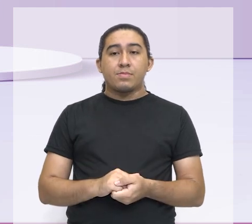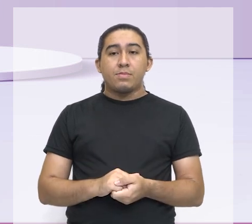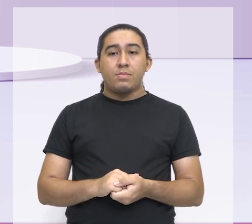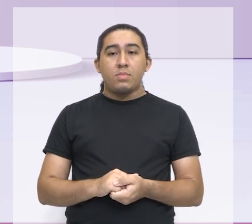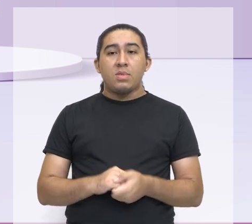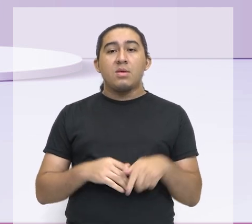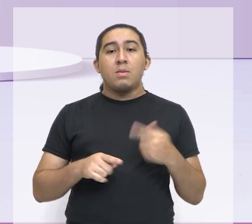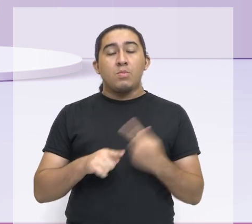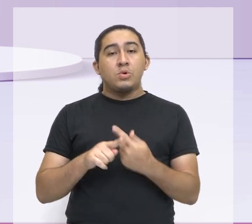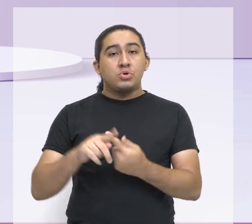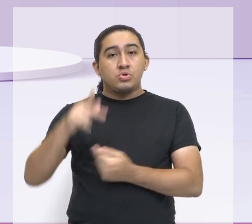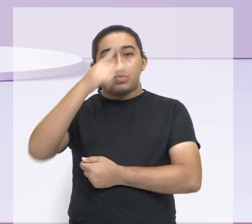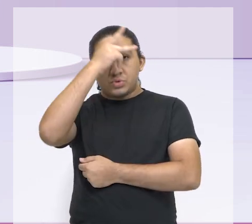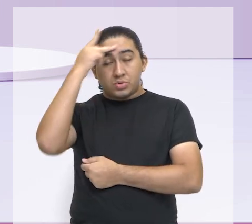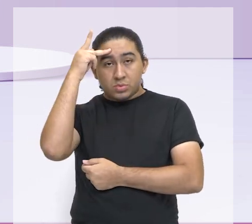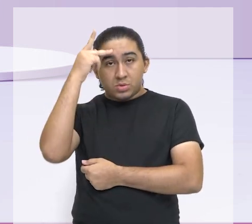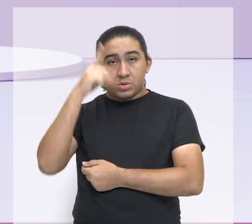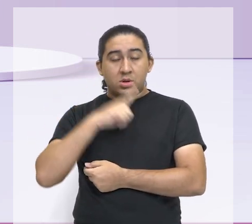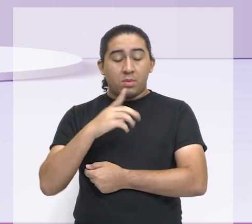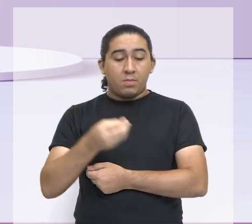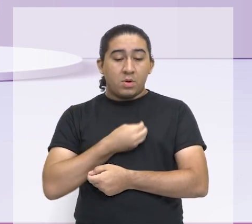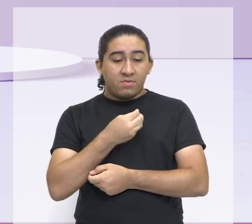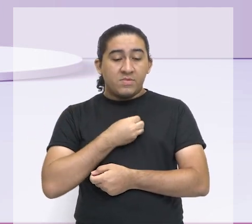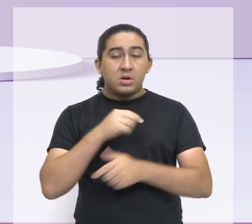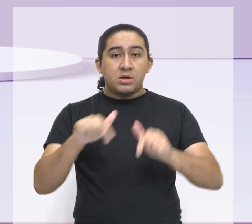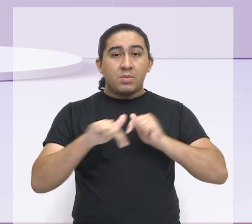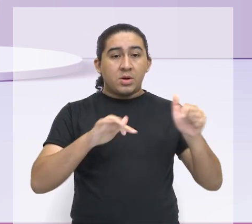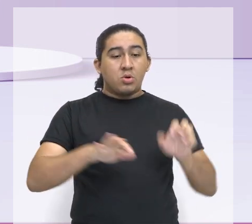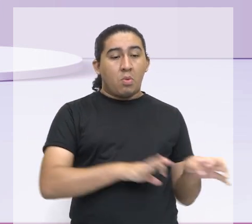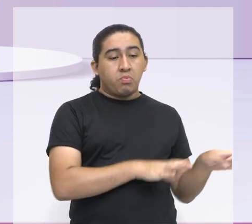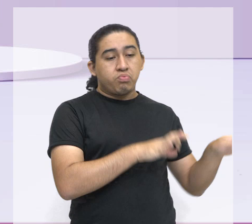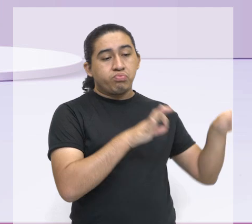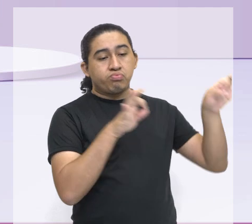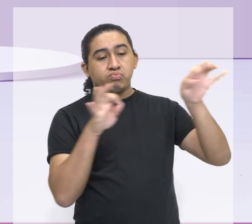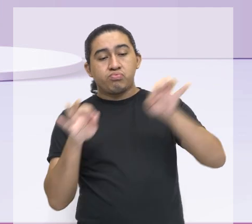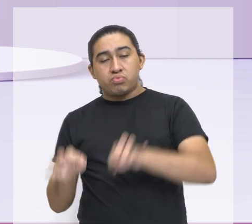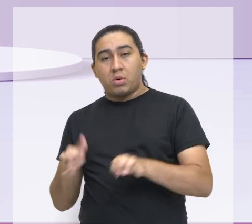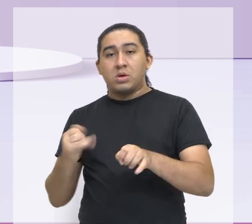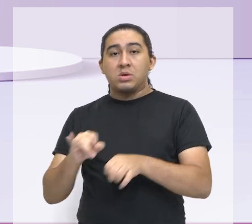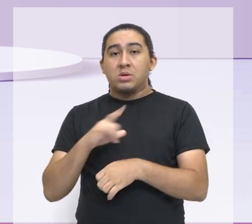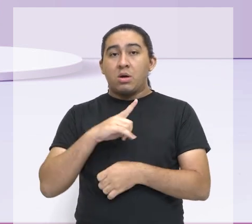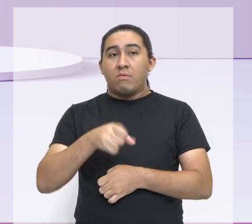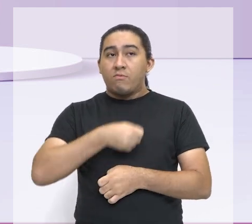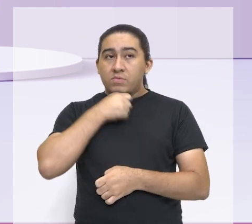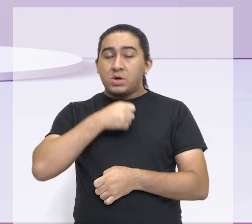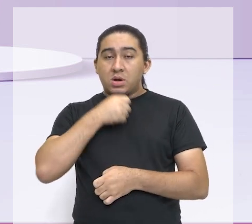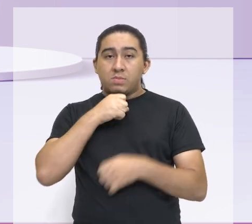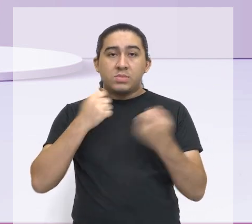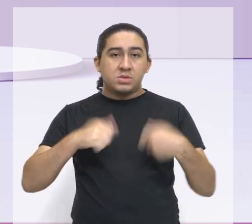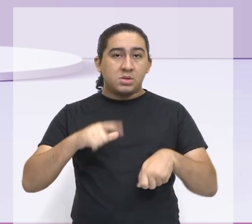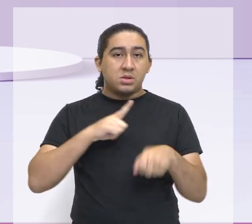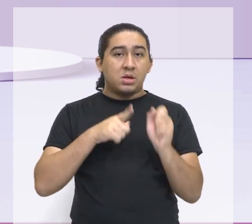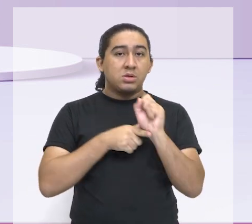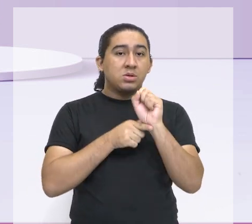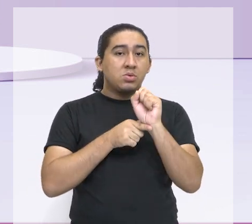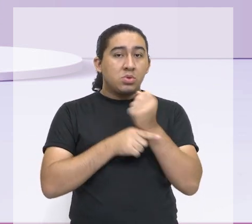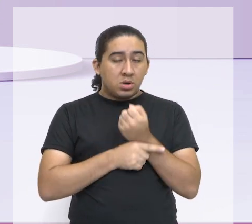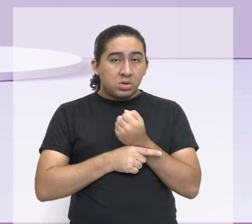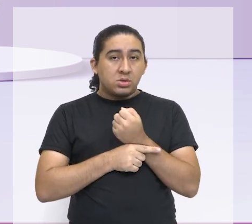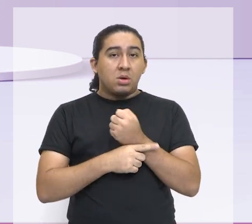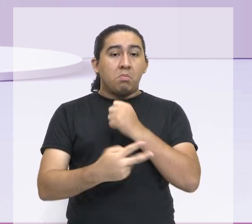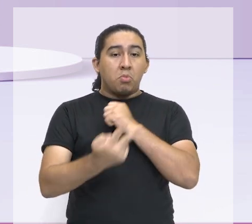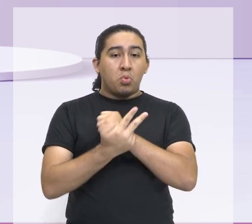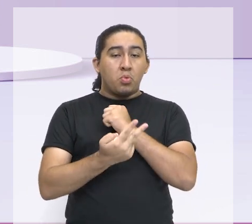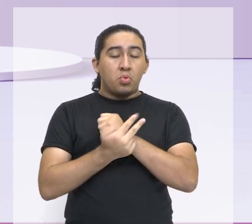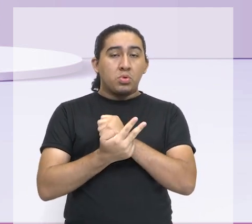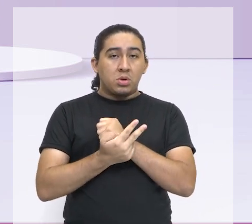pessoas passam a vida trabalhando. E, na sua velhice, elas precisam de uma seguridade social. Para que,